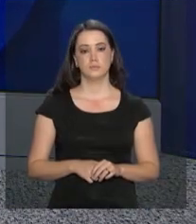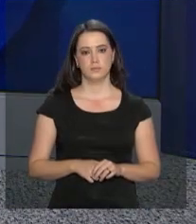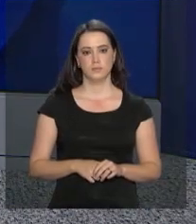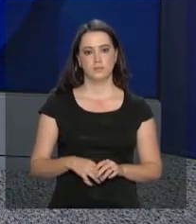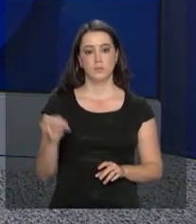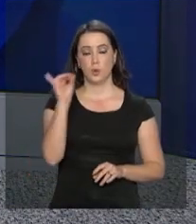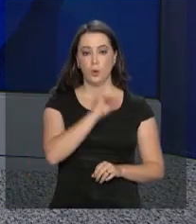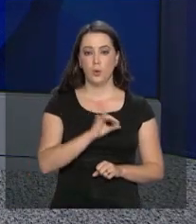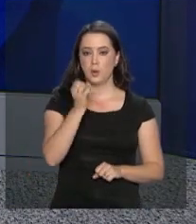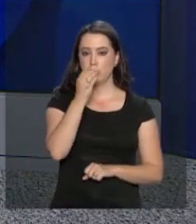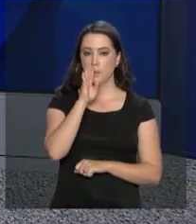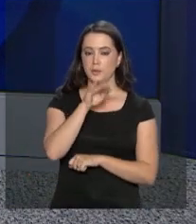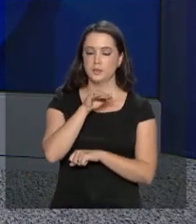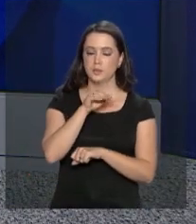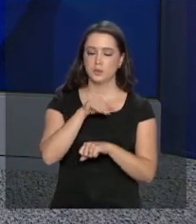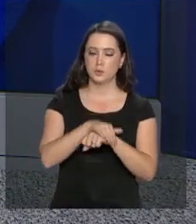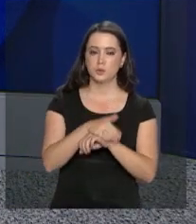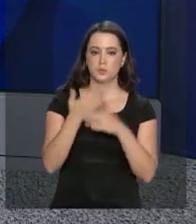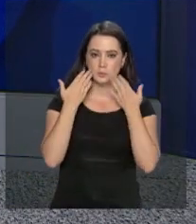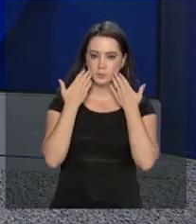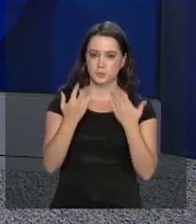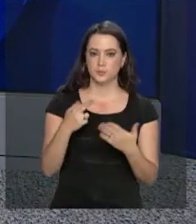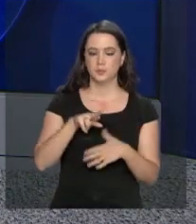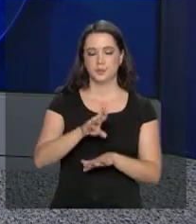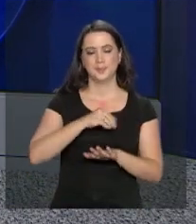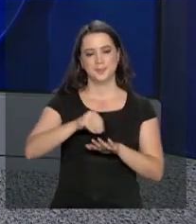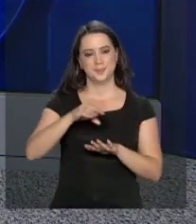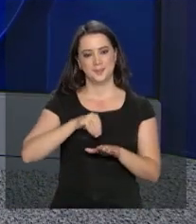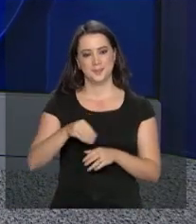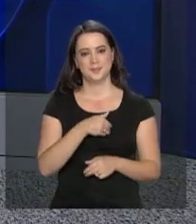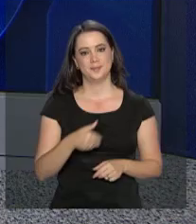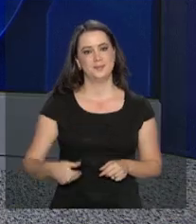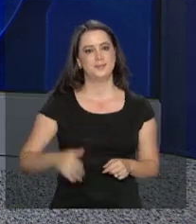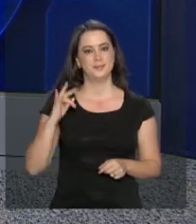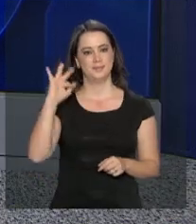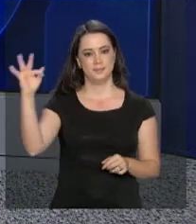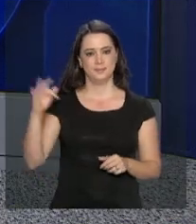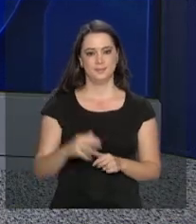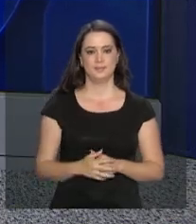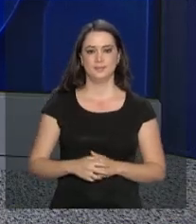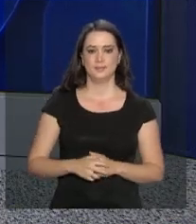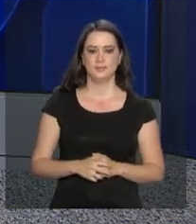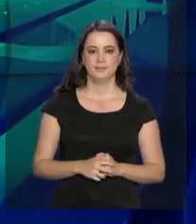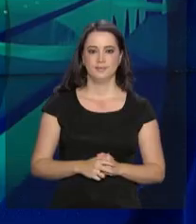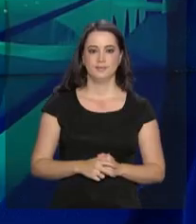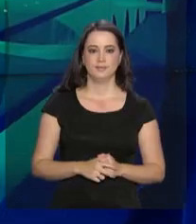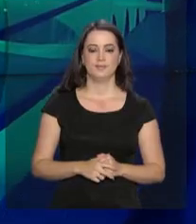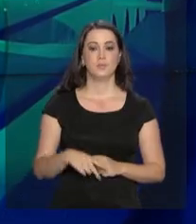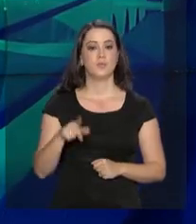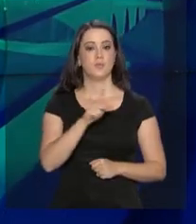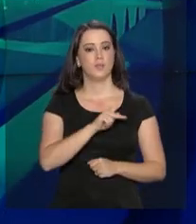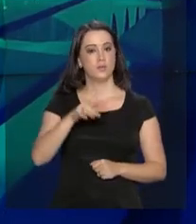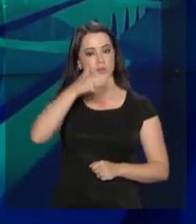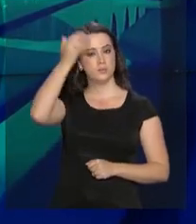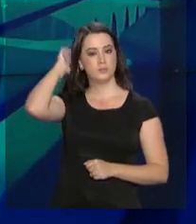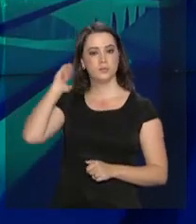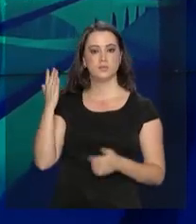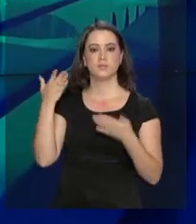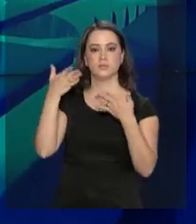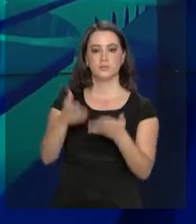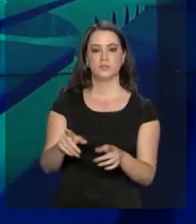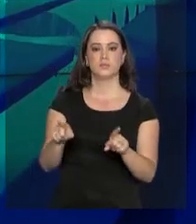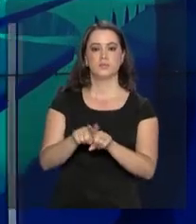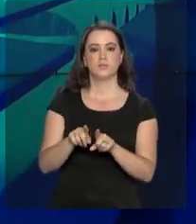Olá, boa noite. Estamos de volta com o repórter NBR e as notícias do governo federal. O presidente Michel Temer